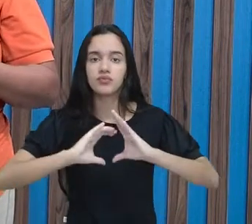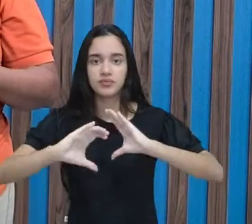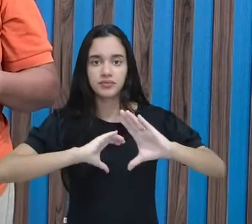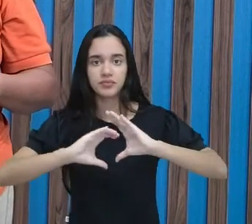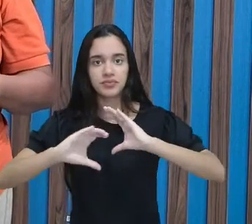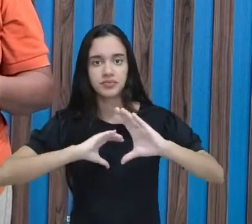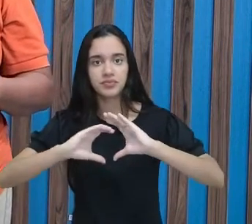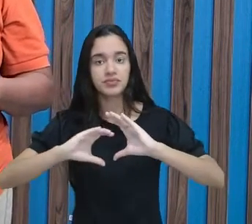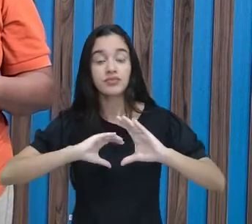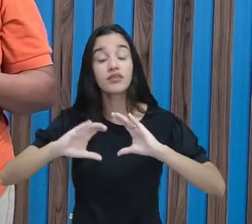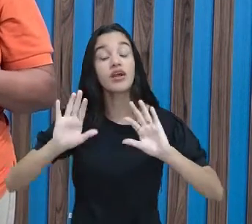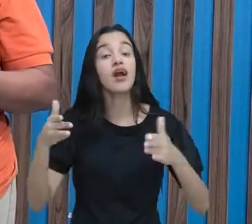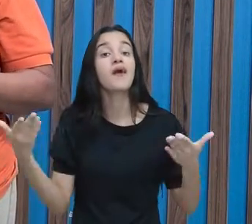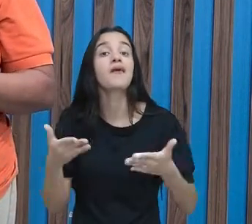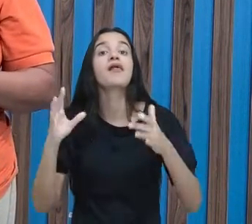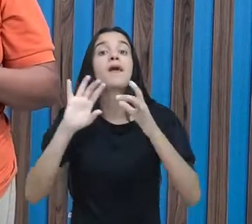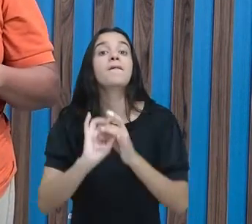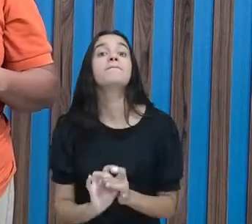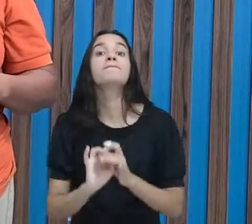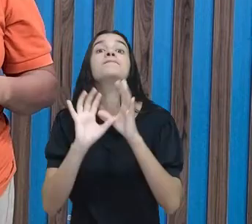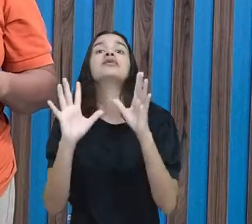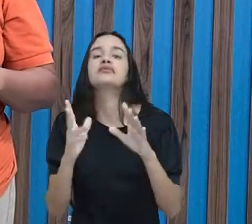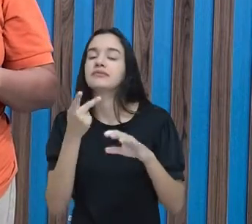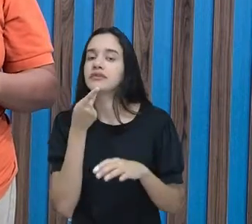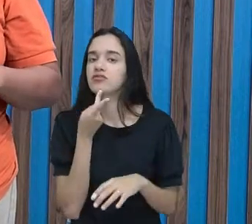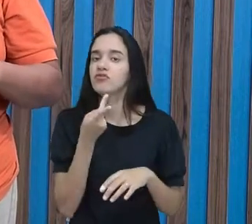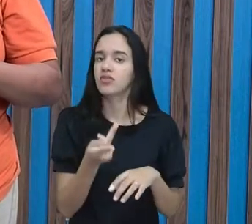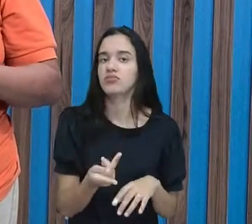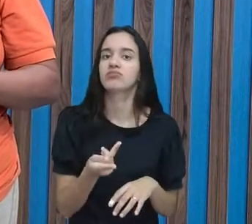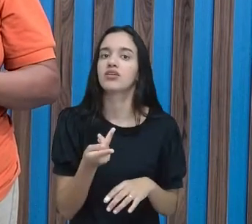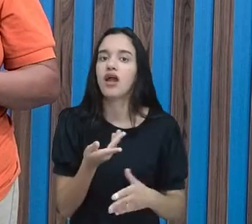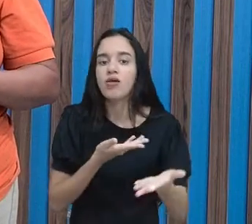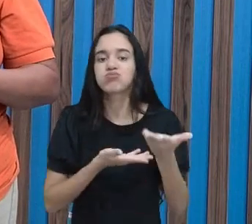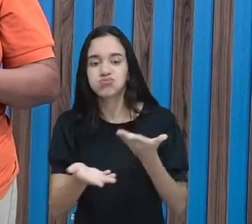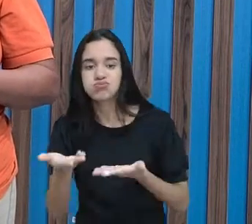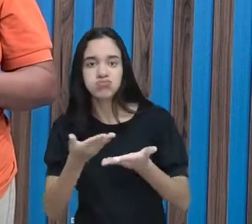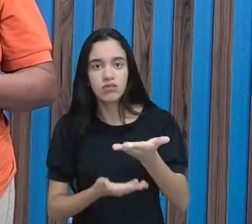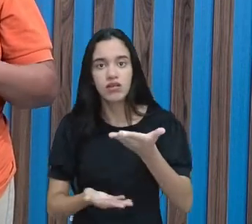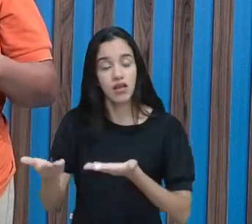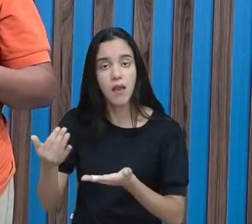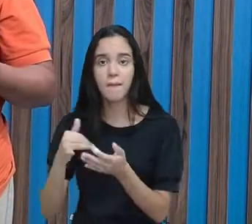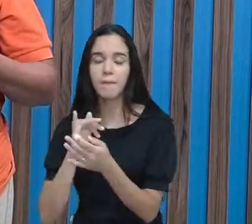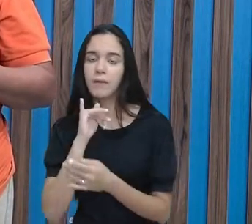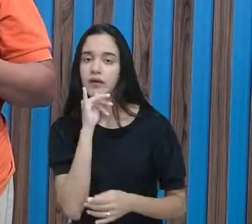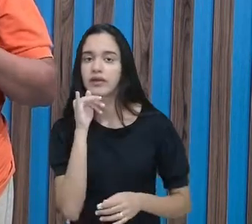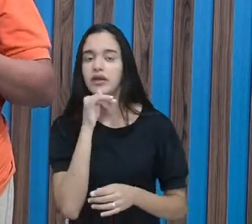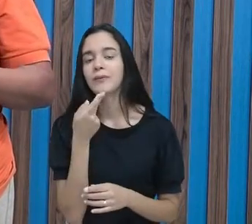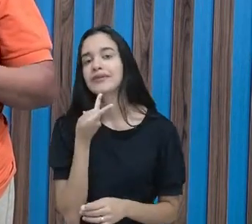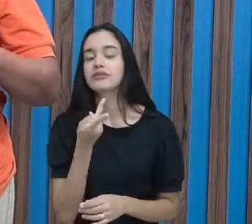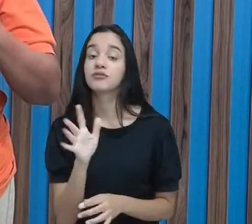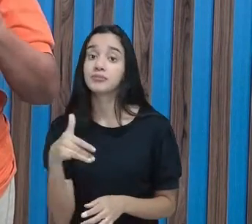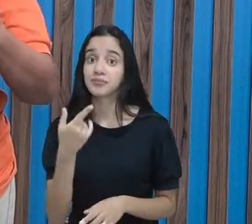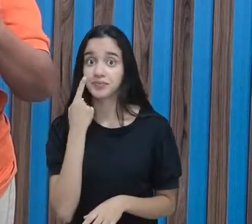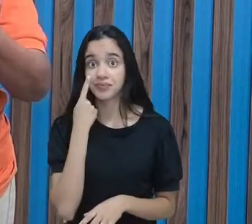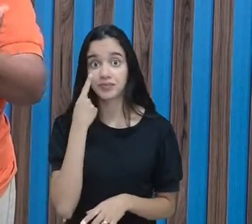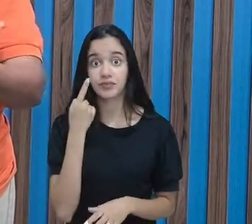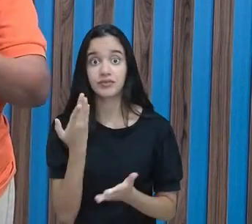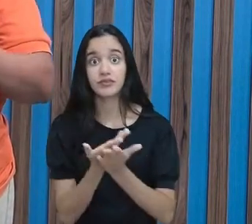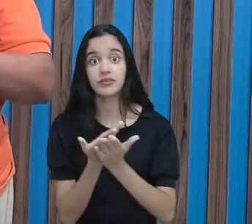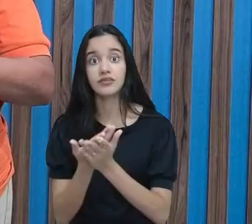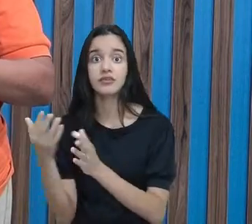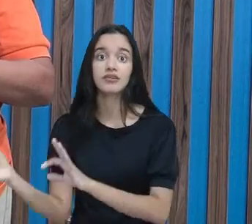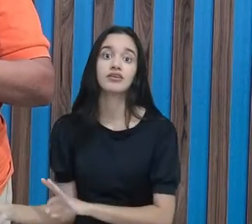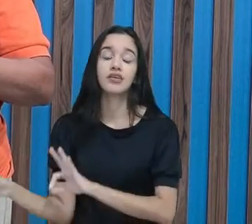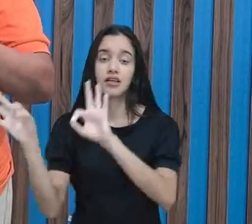comunicação já permitem que você faça essa integração. Por exemplo, quando eu disse a vocês, olha, assista a aula